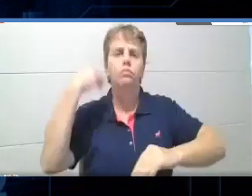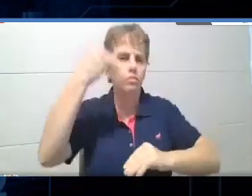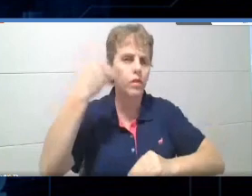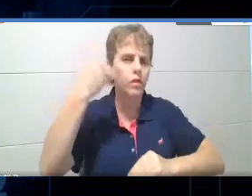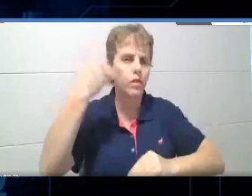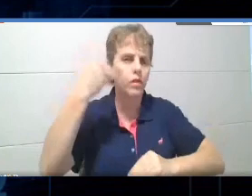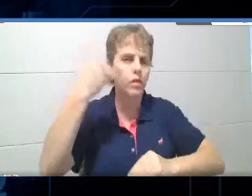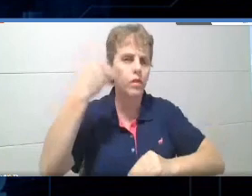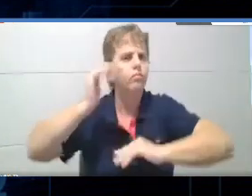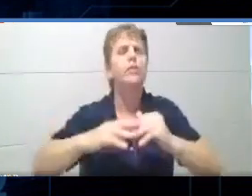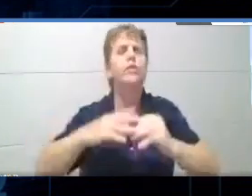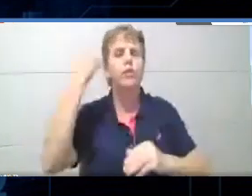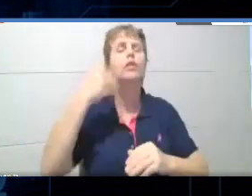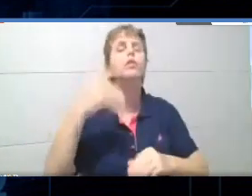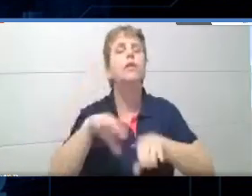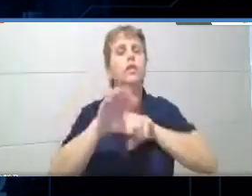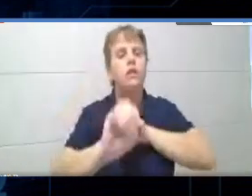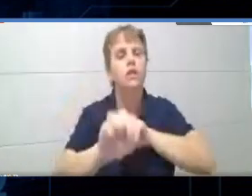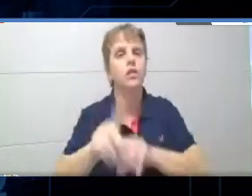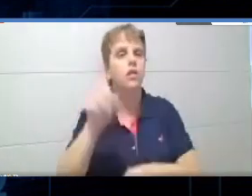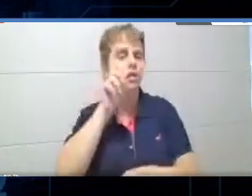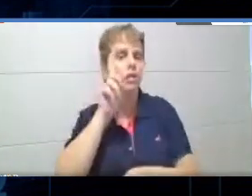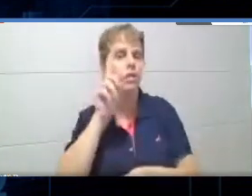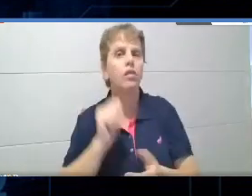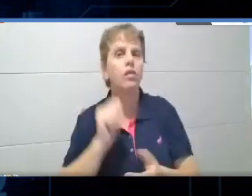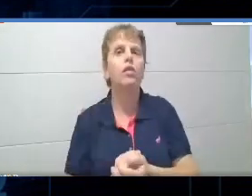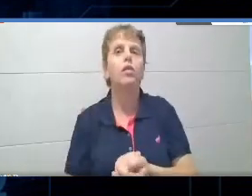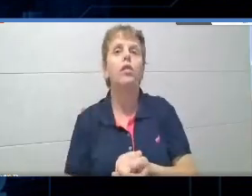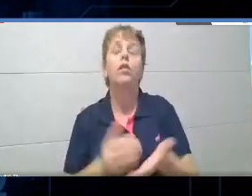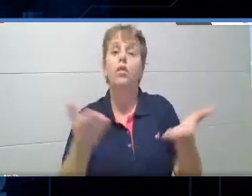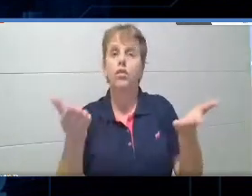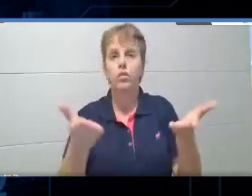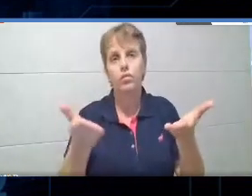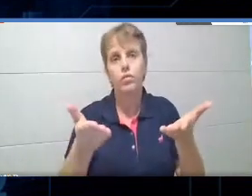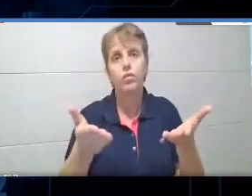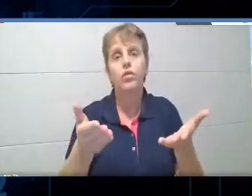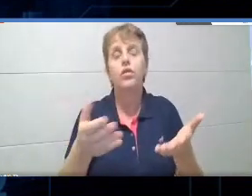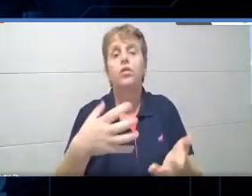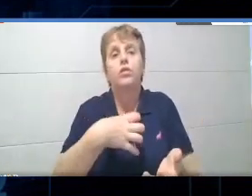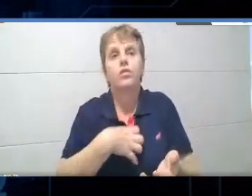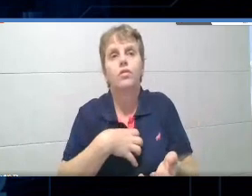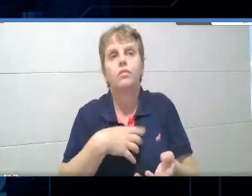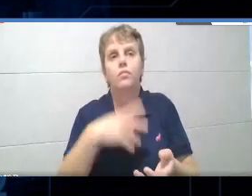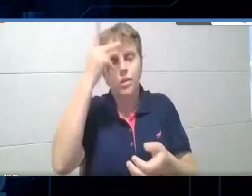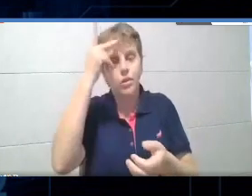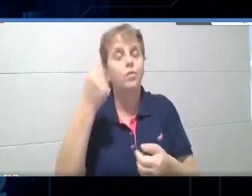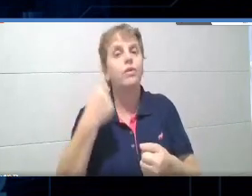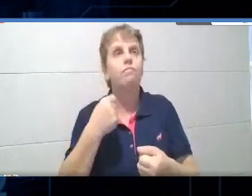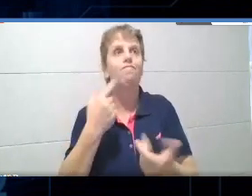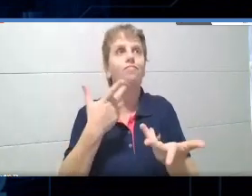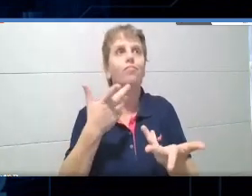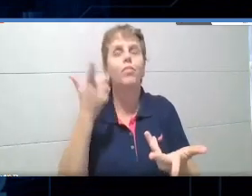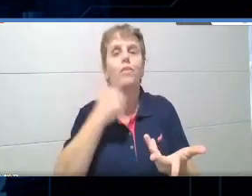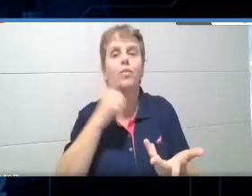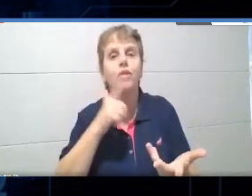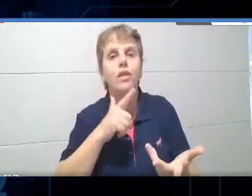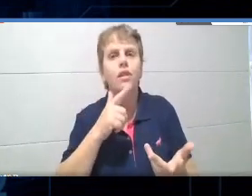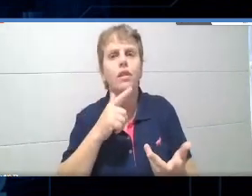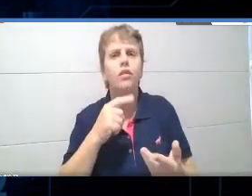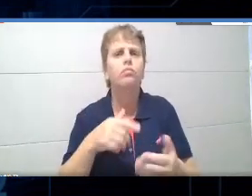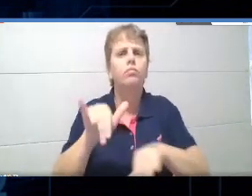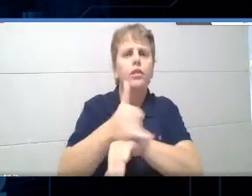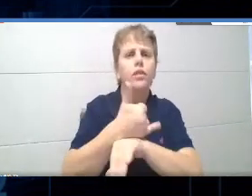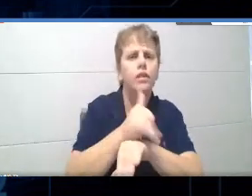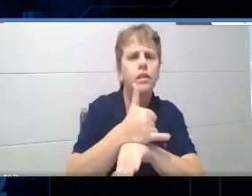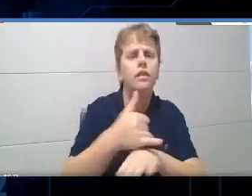as aulas presenciais. Então, é o momento da gente se redescobrir, da gente se reinventar, né, e com o apoio aí das